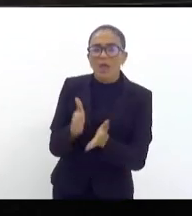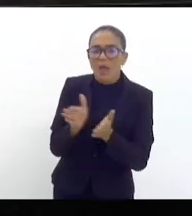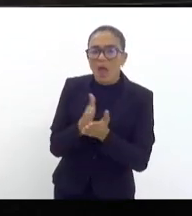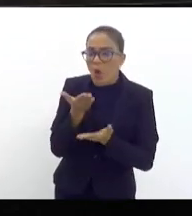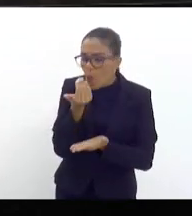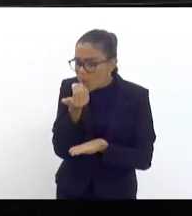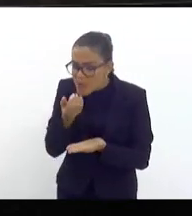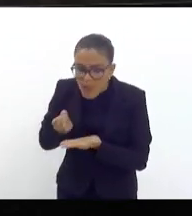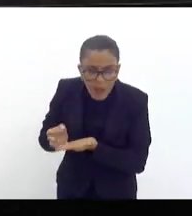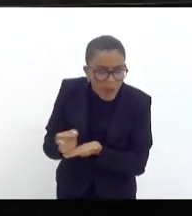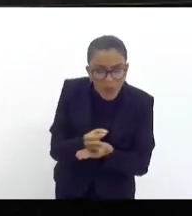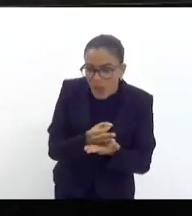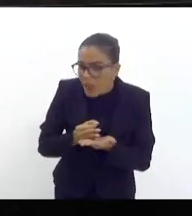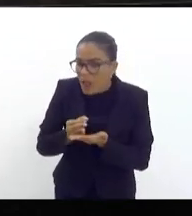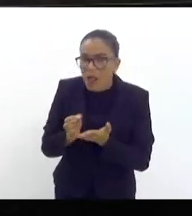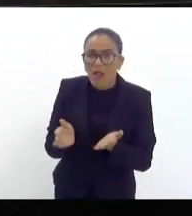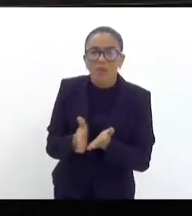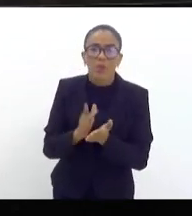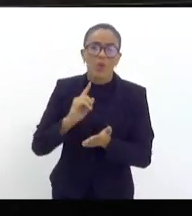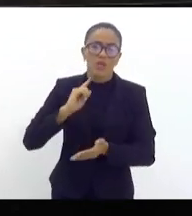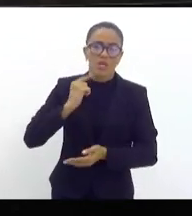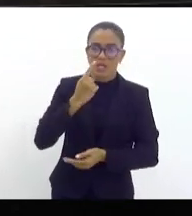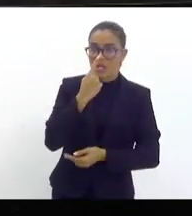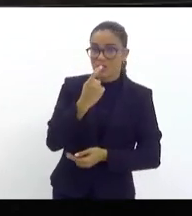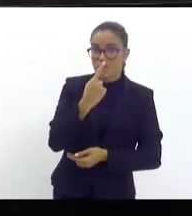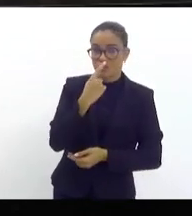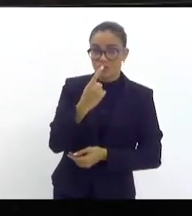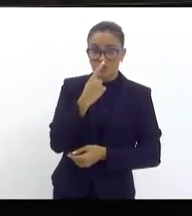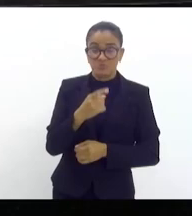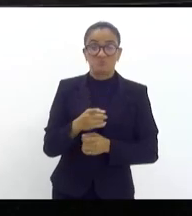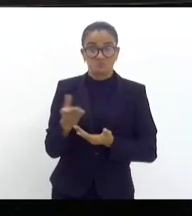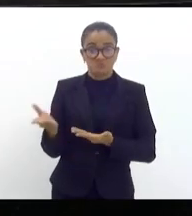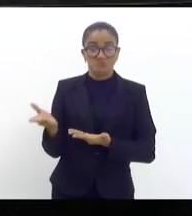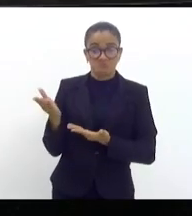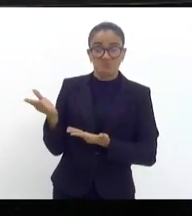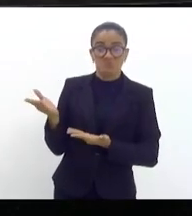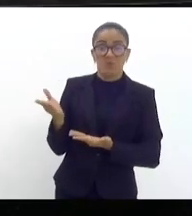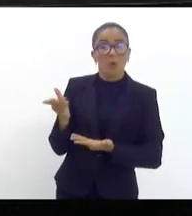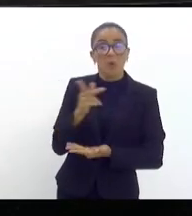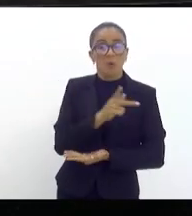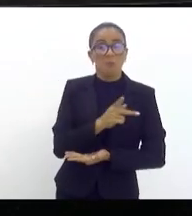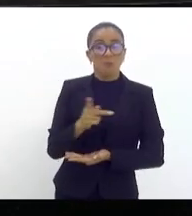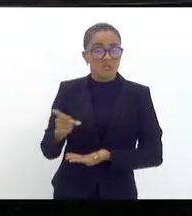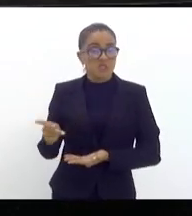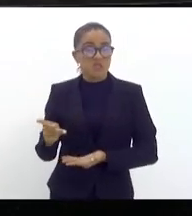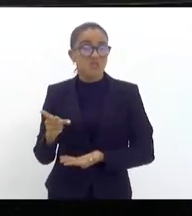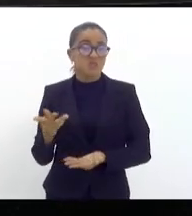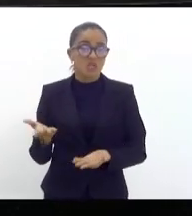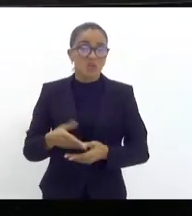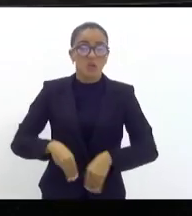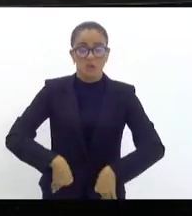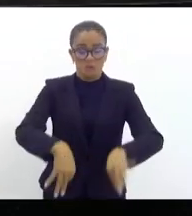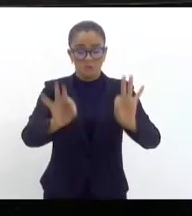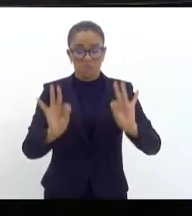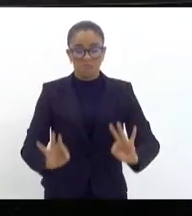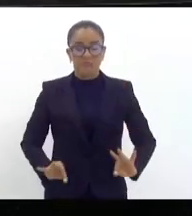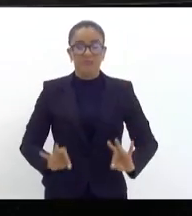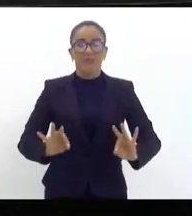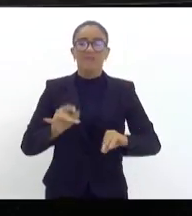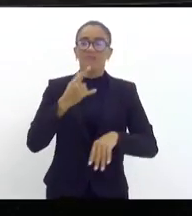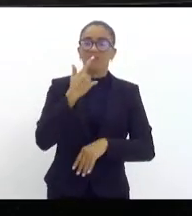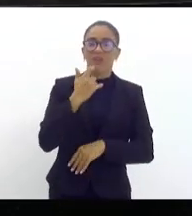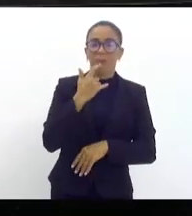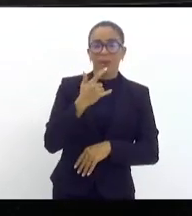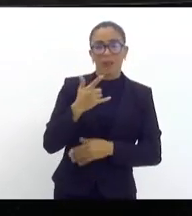no lixo à frente de Maduro. Um cara onde nosso presidente estendeu o tapete vermelho para receber.